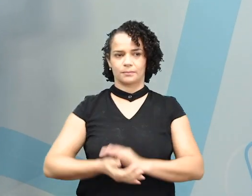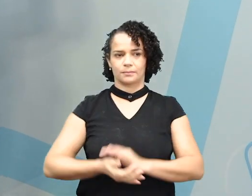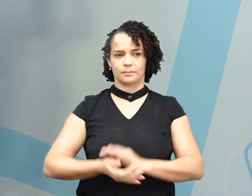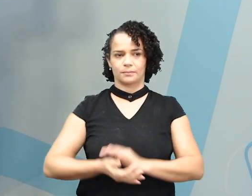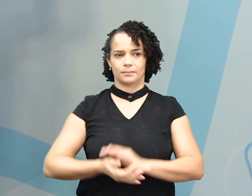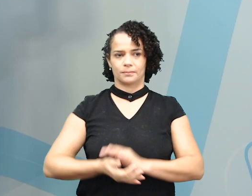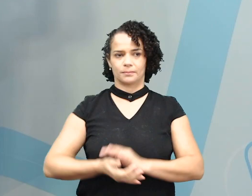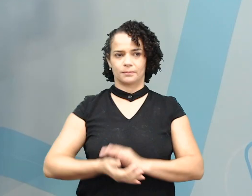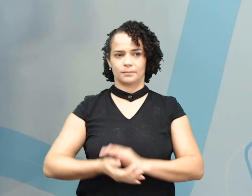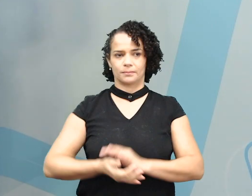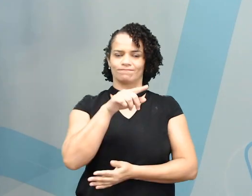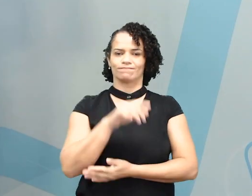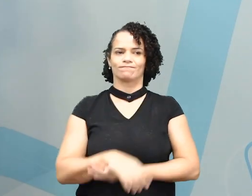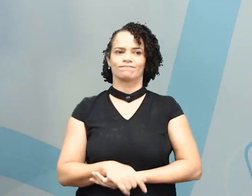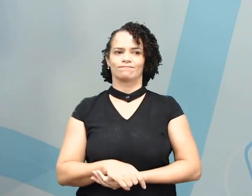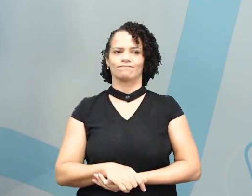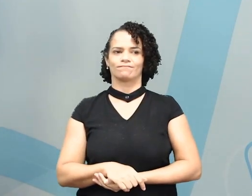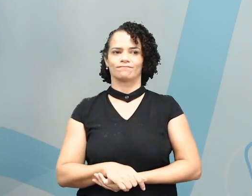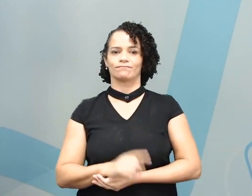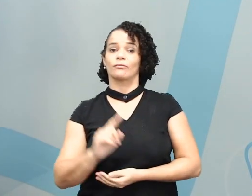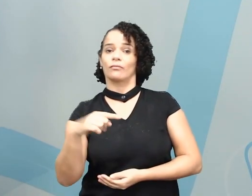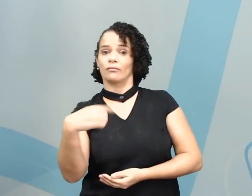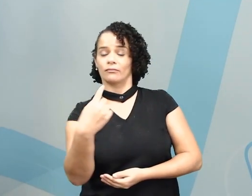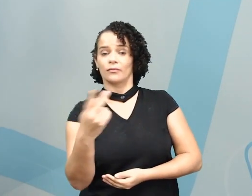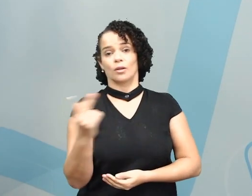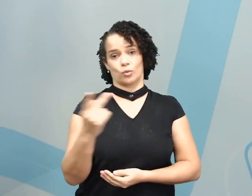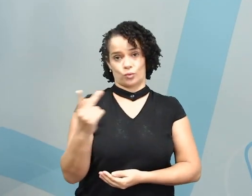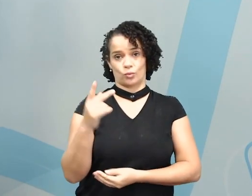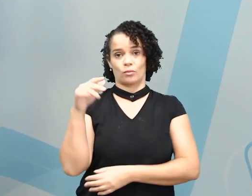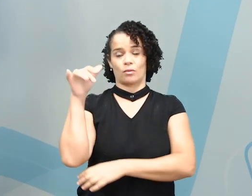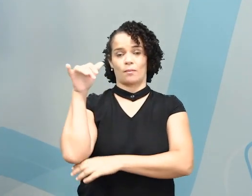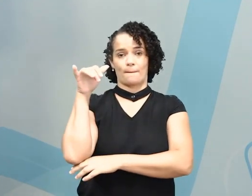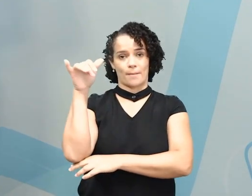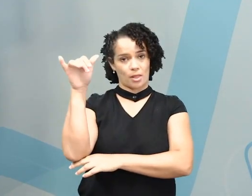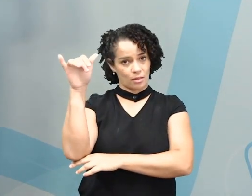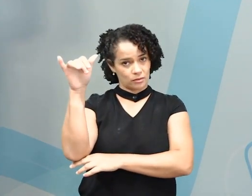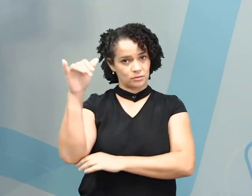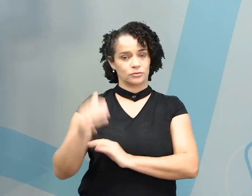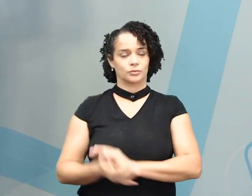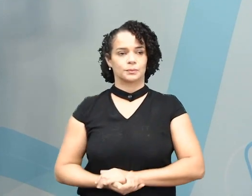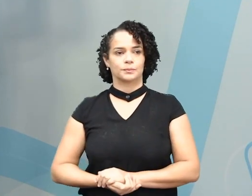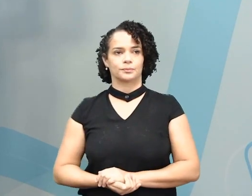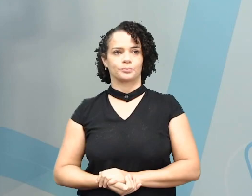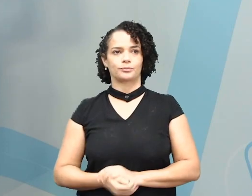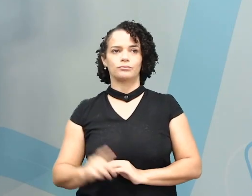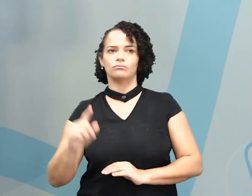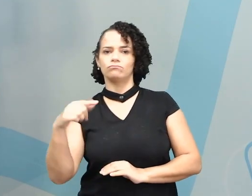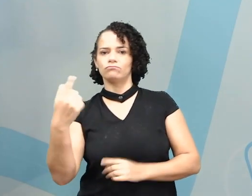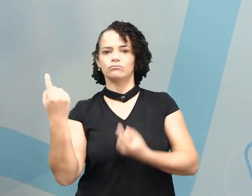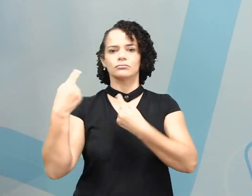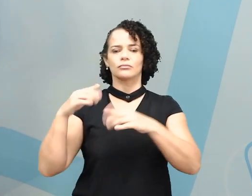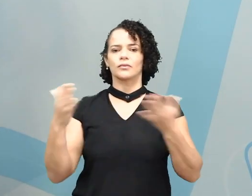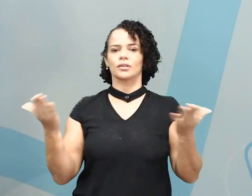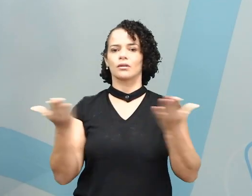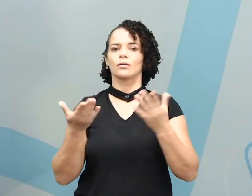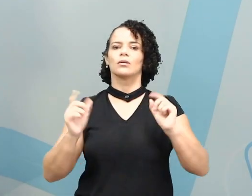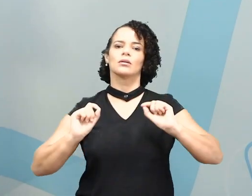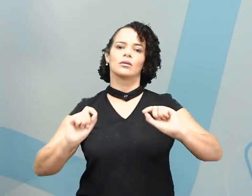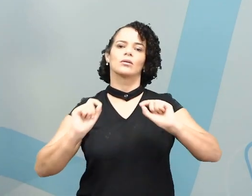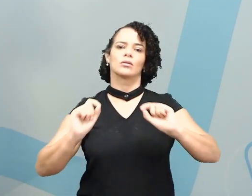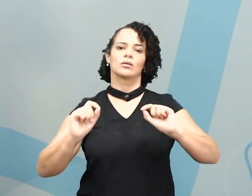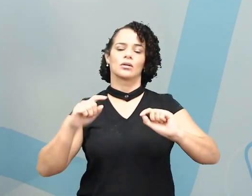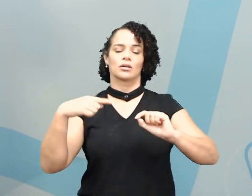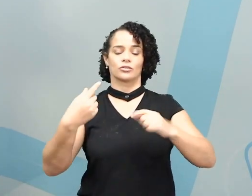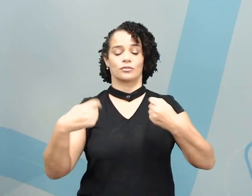Exato. They are pilots. O nosso desafio de hoje, que a